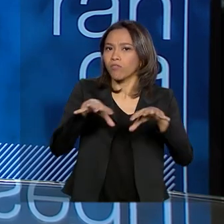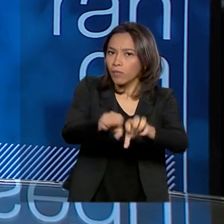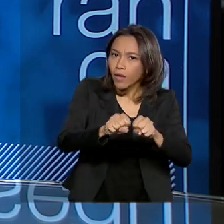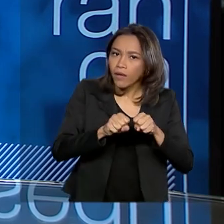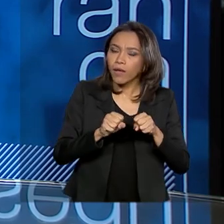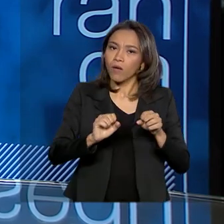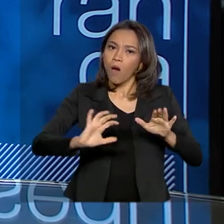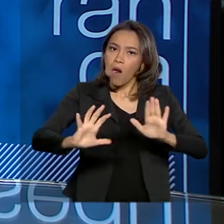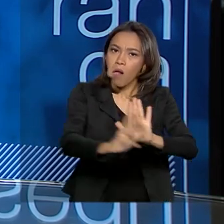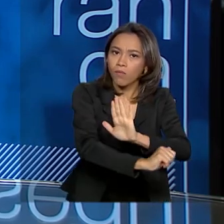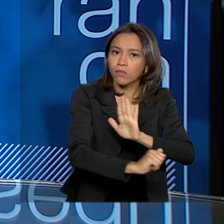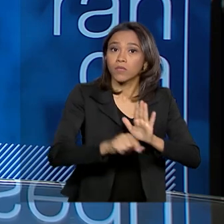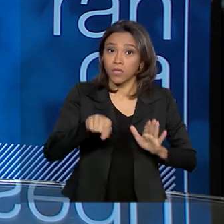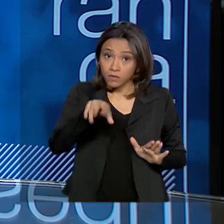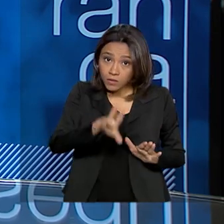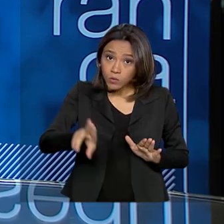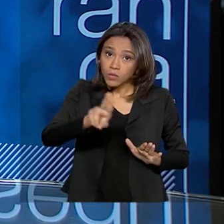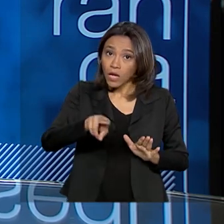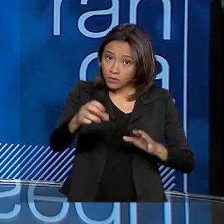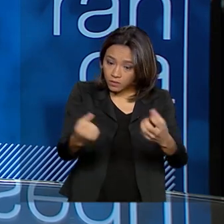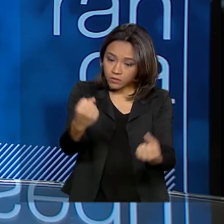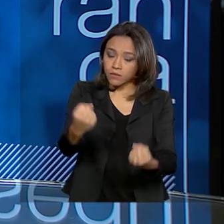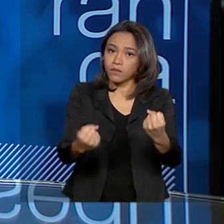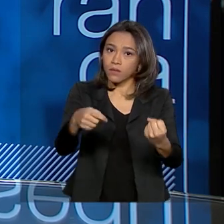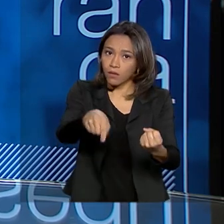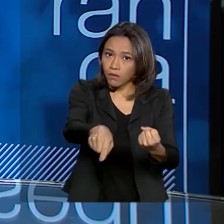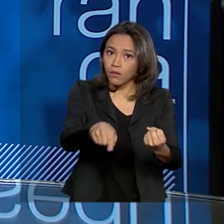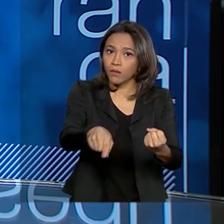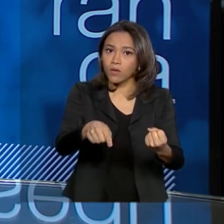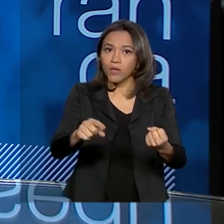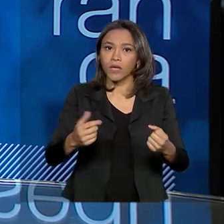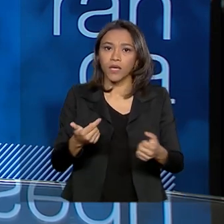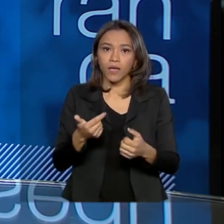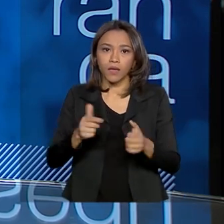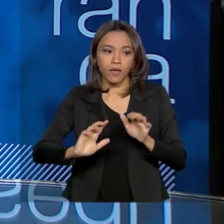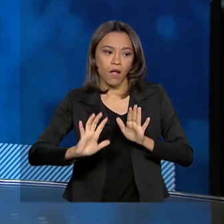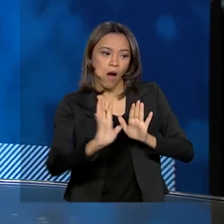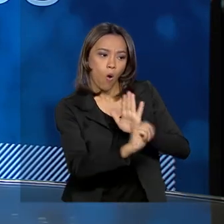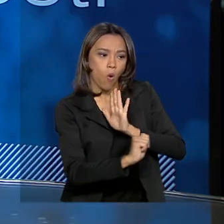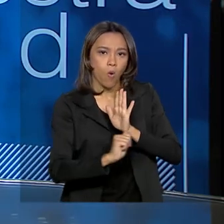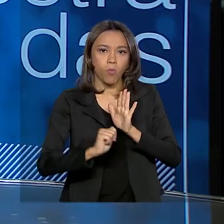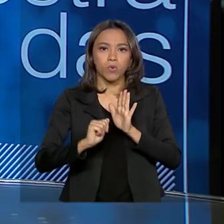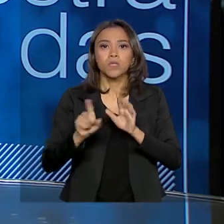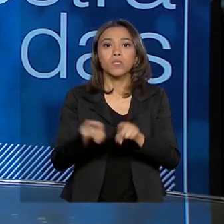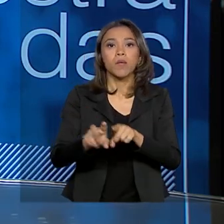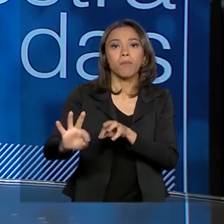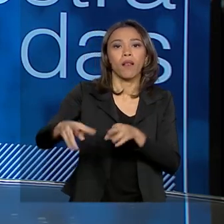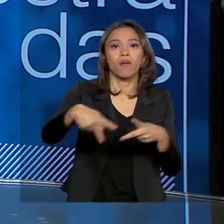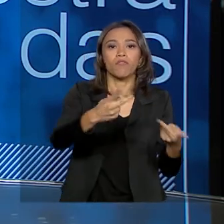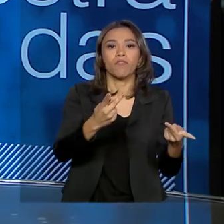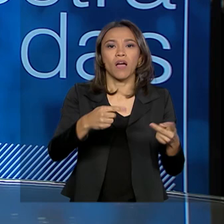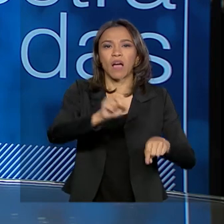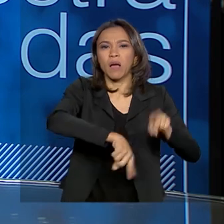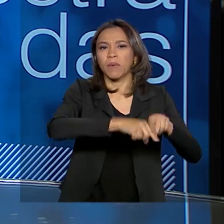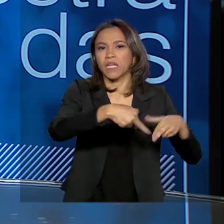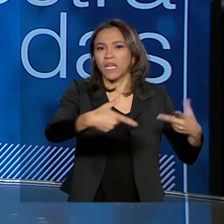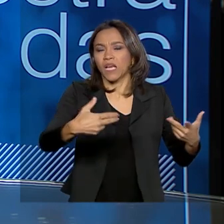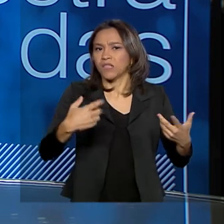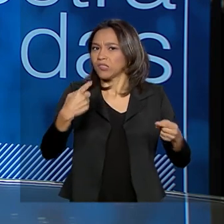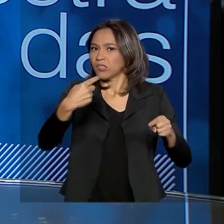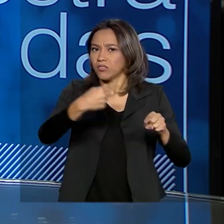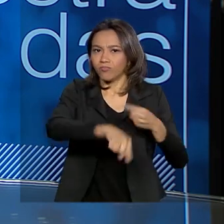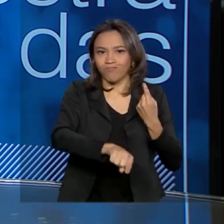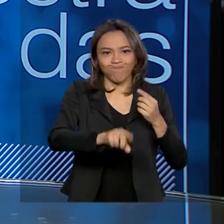esses veículos são usados na logística, desde pequenos assaltos, mas também para transportar contrabando, para transportar